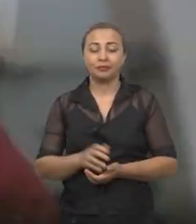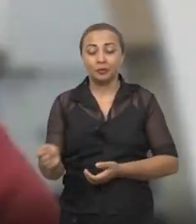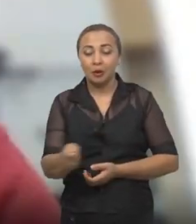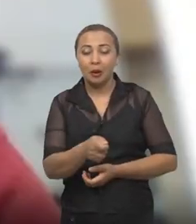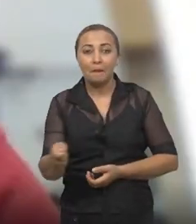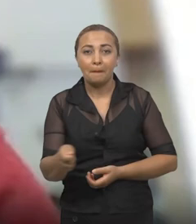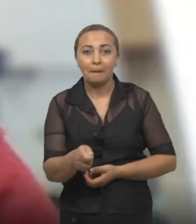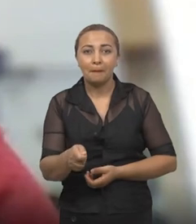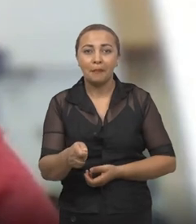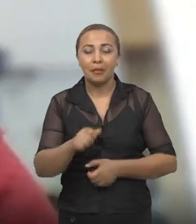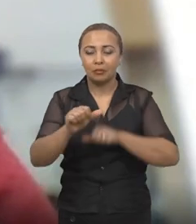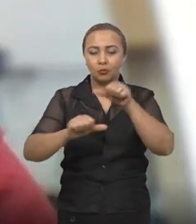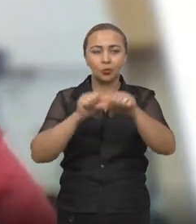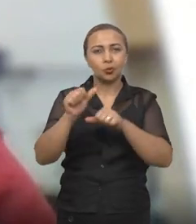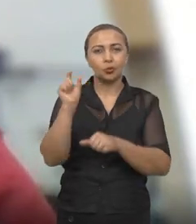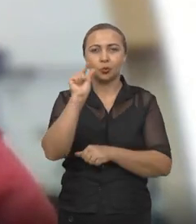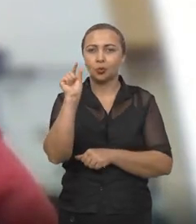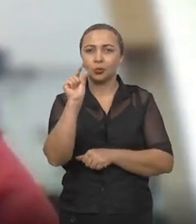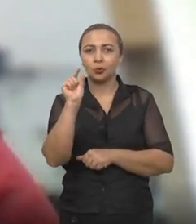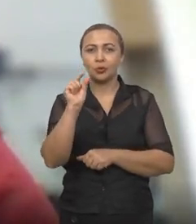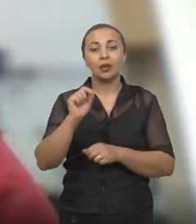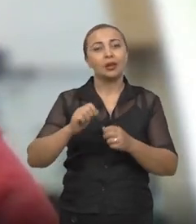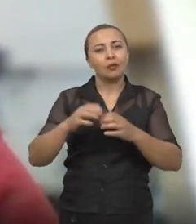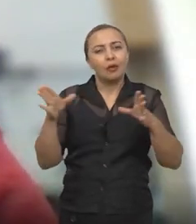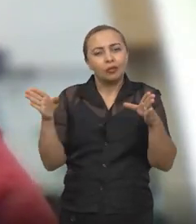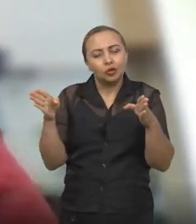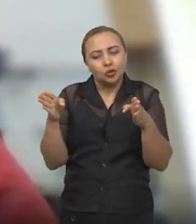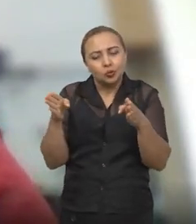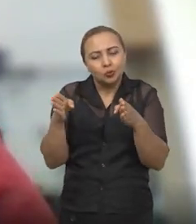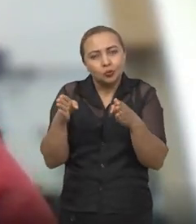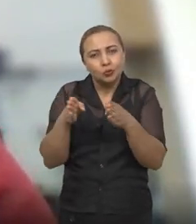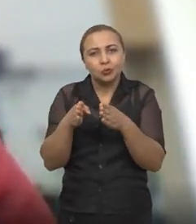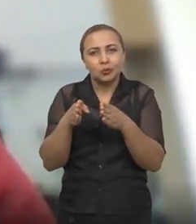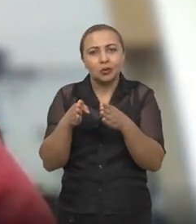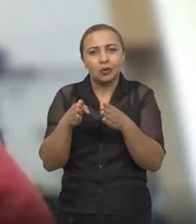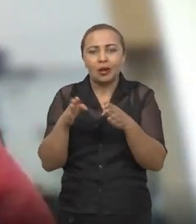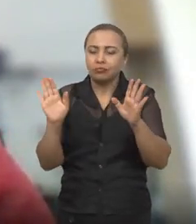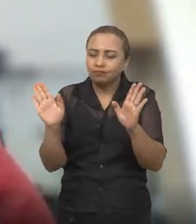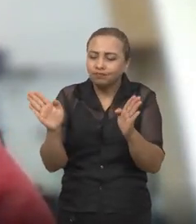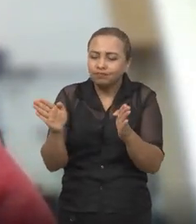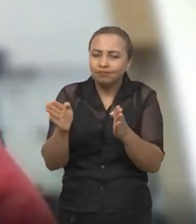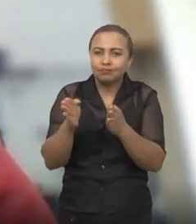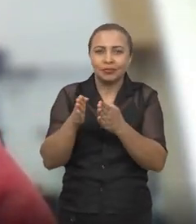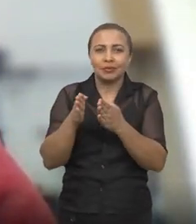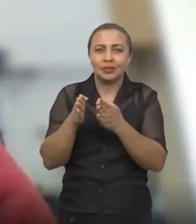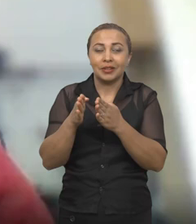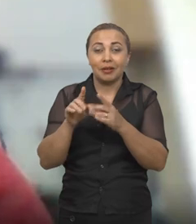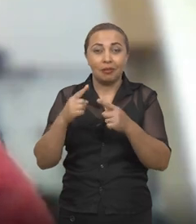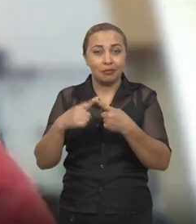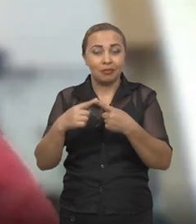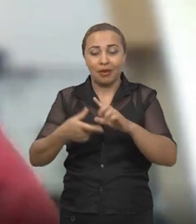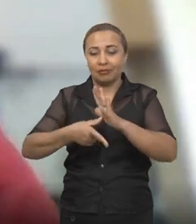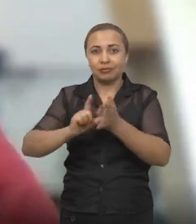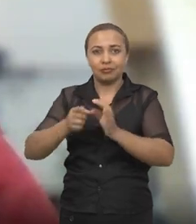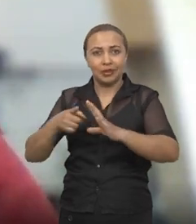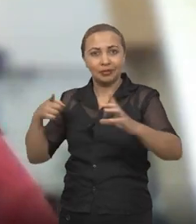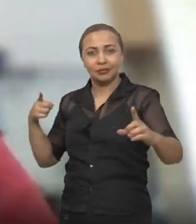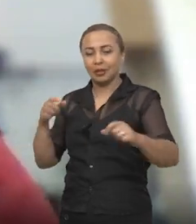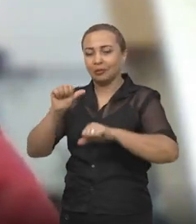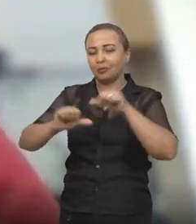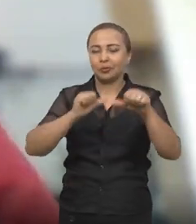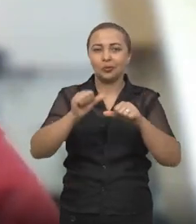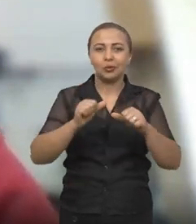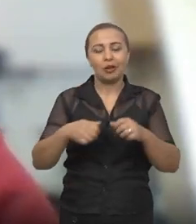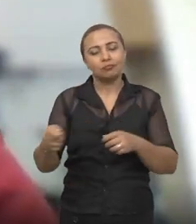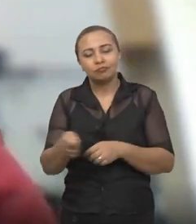A bengala passou por algumas modificações. Ela foi se comprimindo, foi diminuindo cada vez mais o tamanho dela. E foi